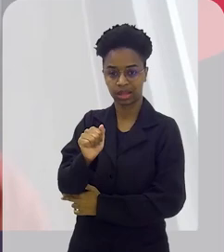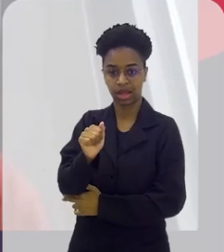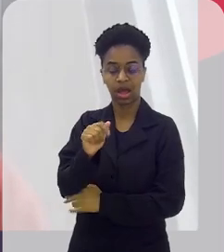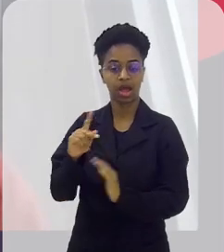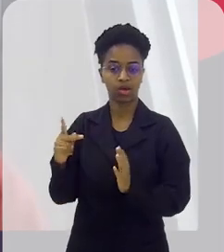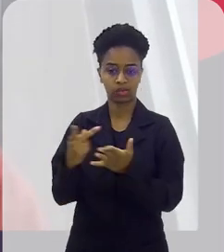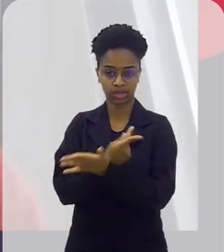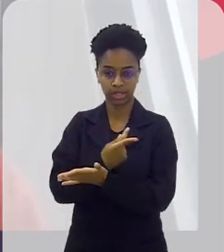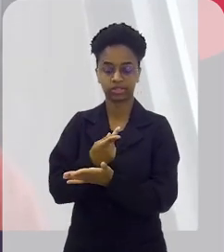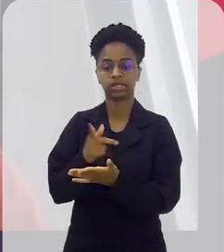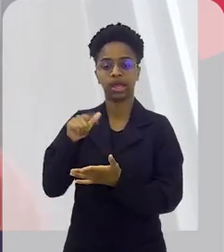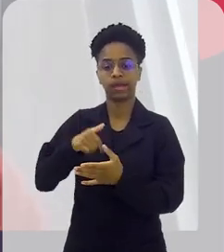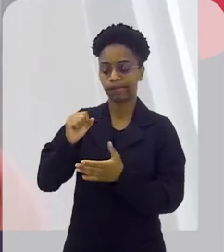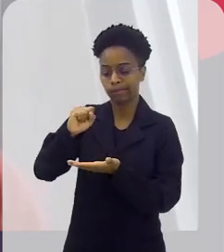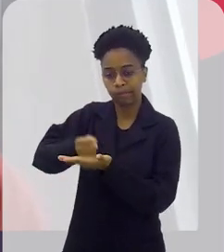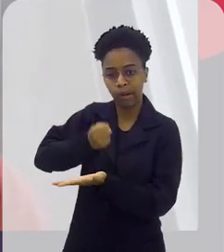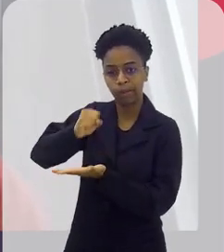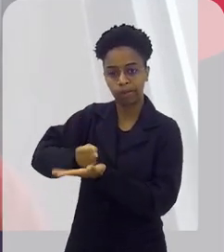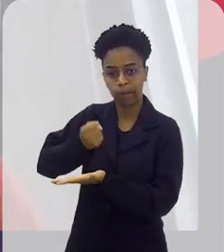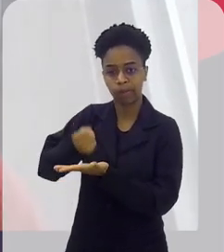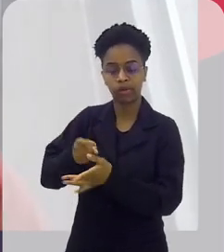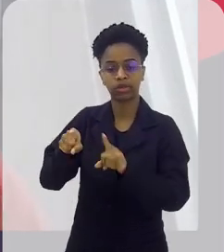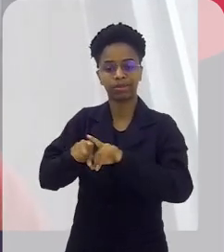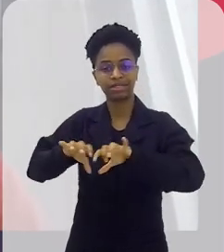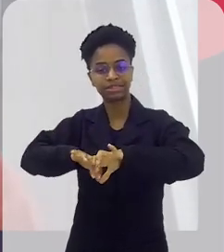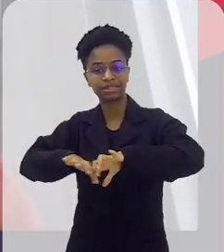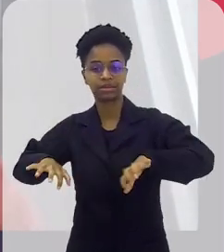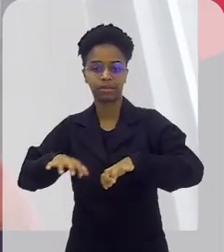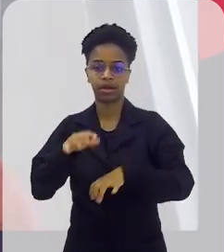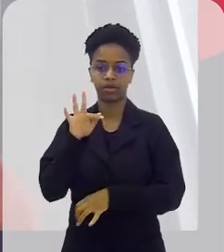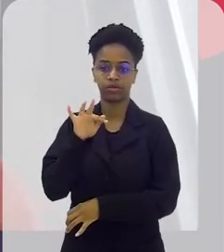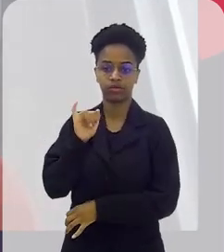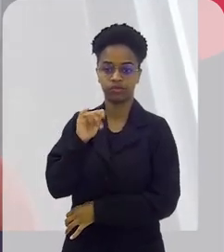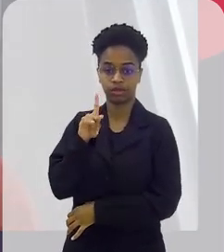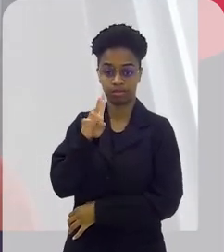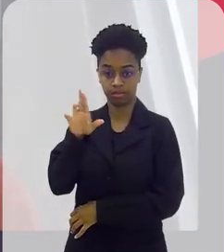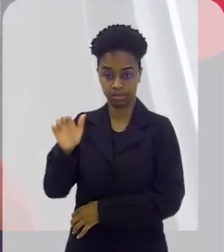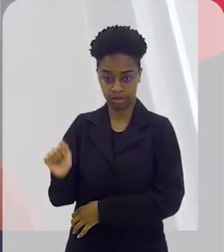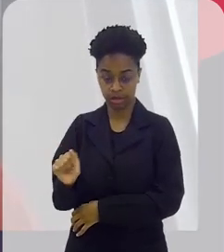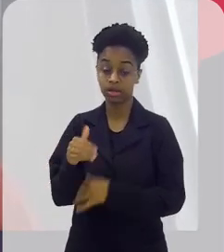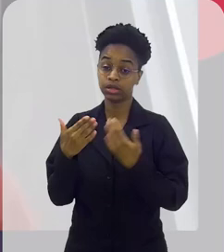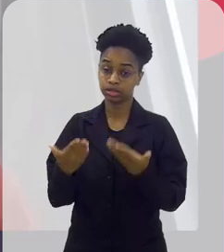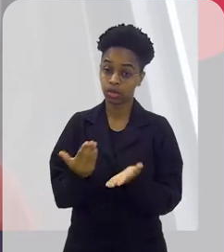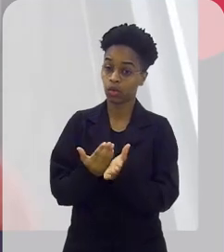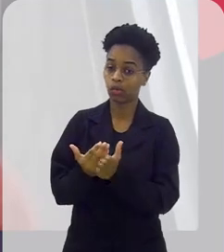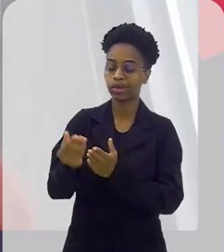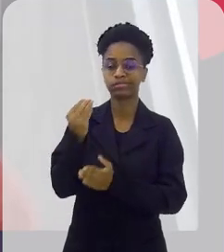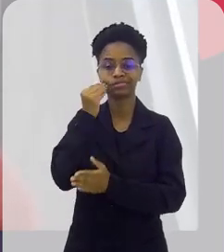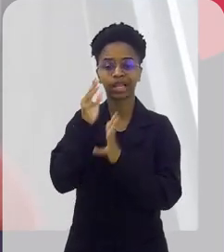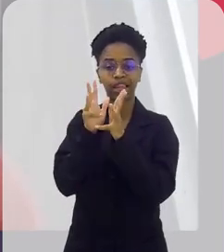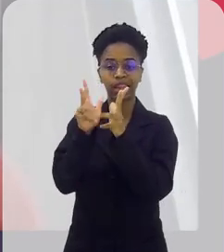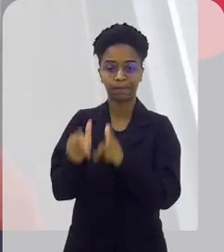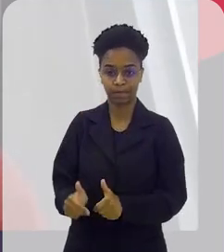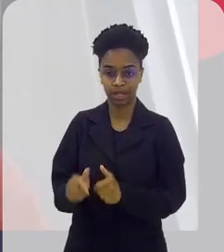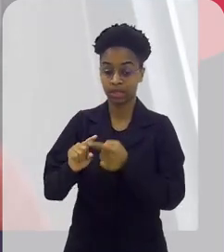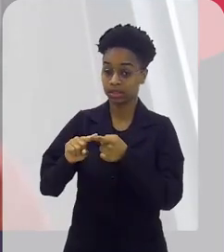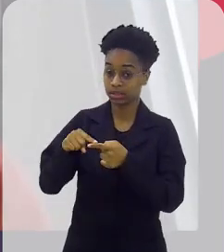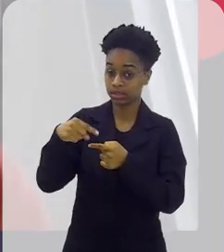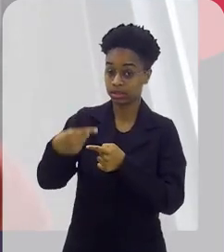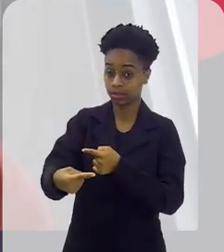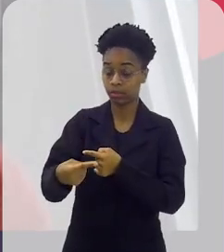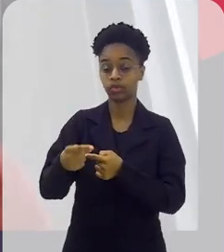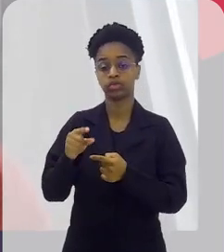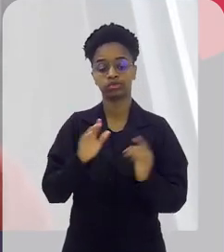maciação do caule, para separar as fibras. Começa por aí justamente para poder limpar. Depois